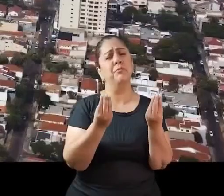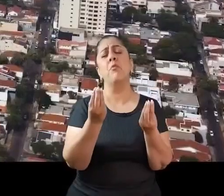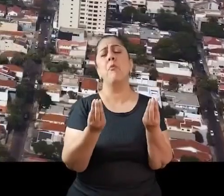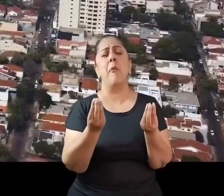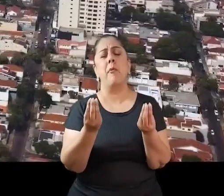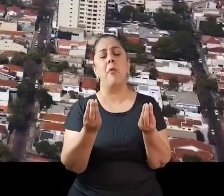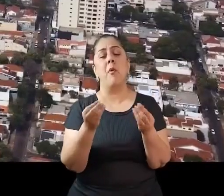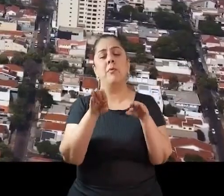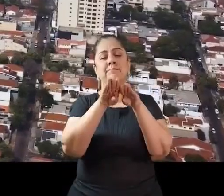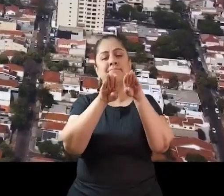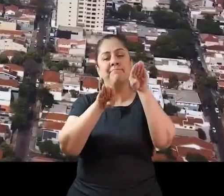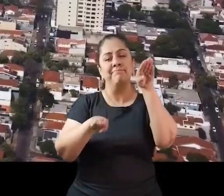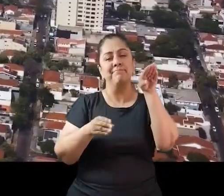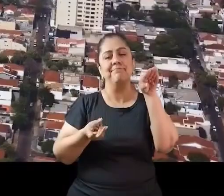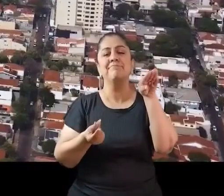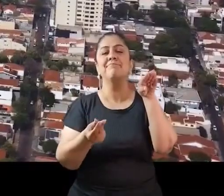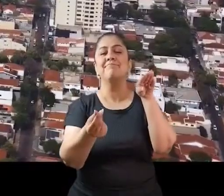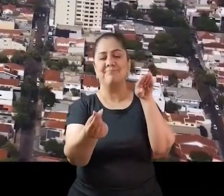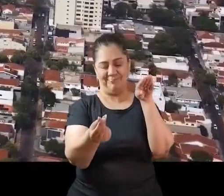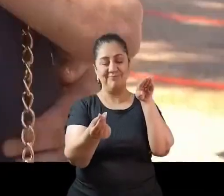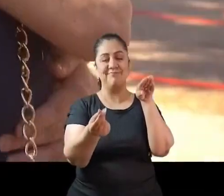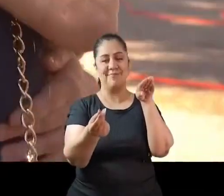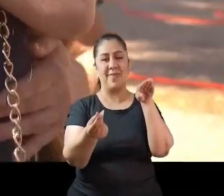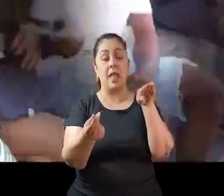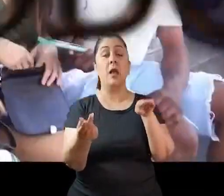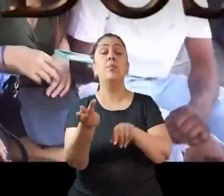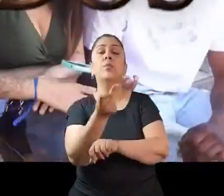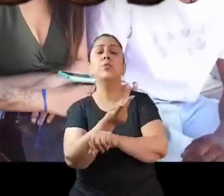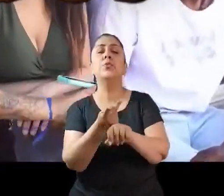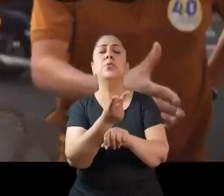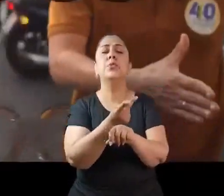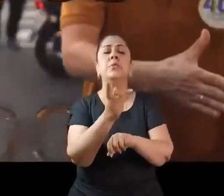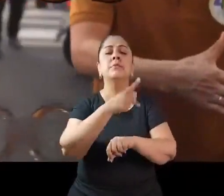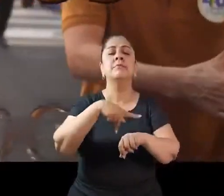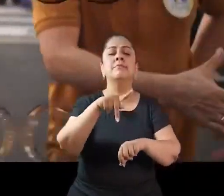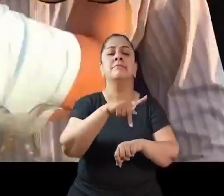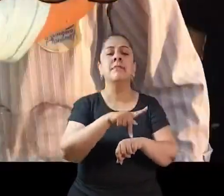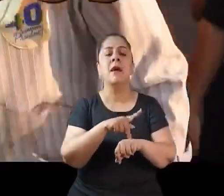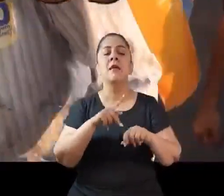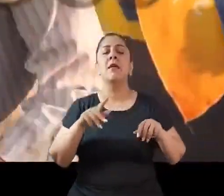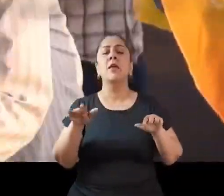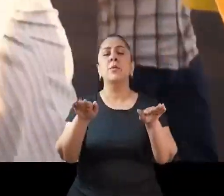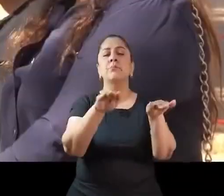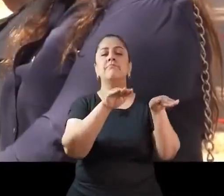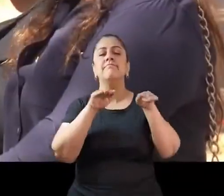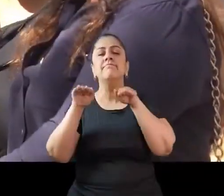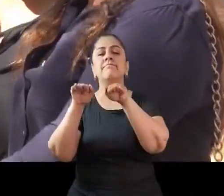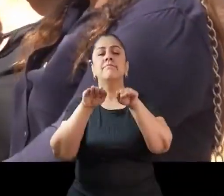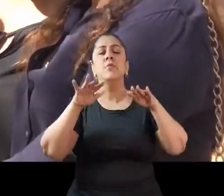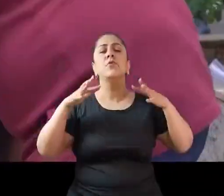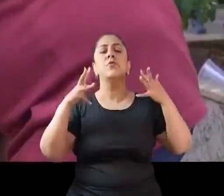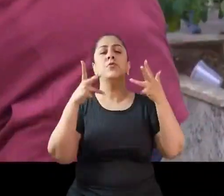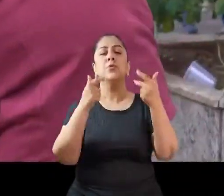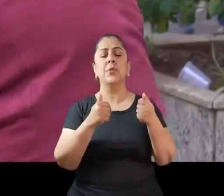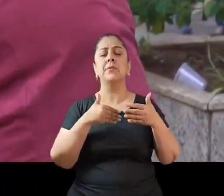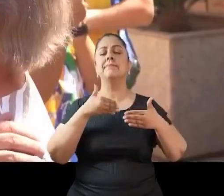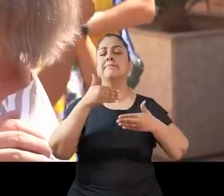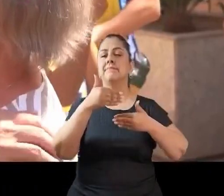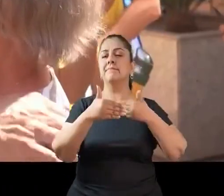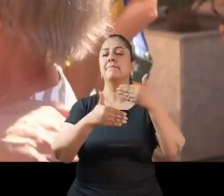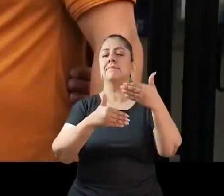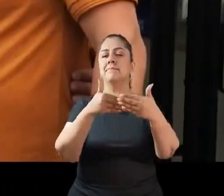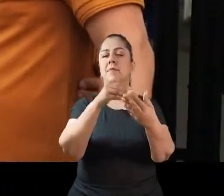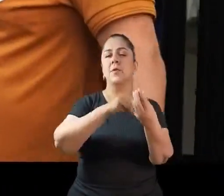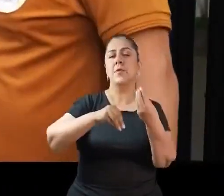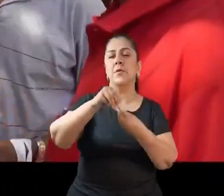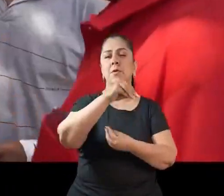e econômicas. A busca por uma nação verdadeiramente para todos é um processo contínuo que envolve